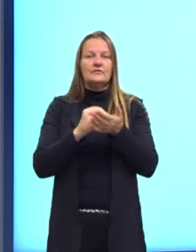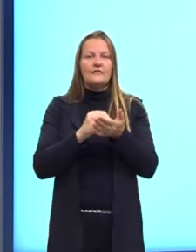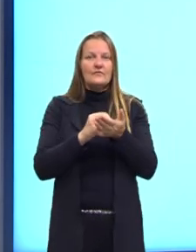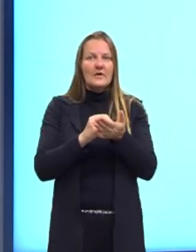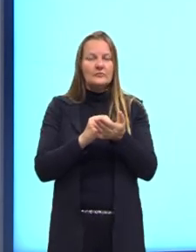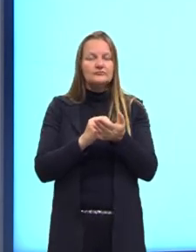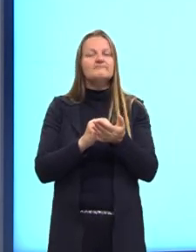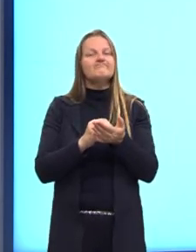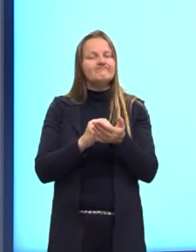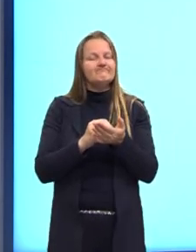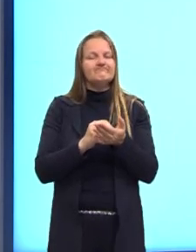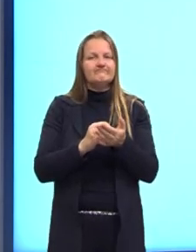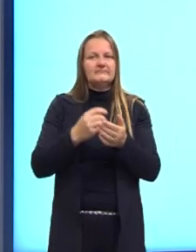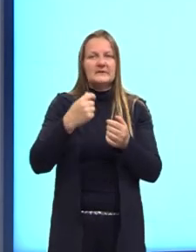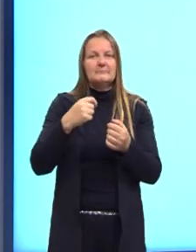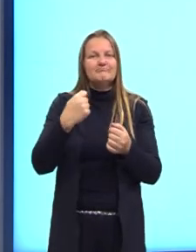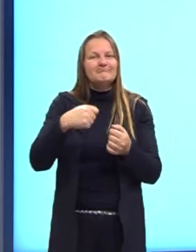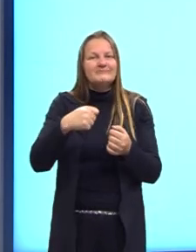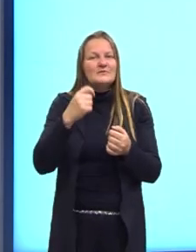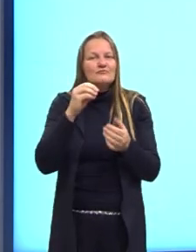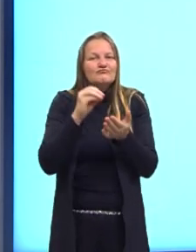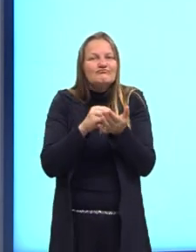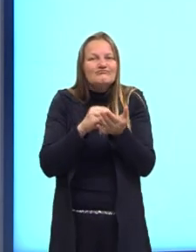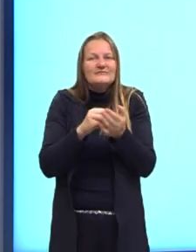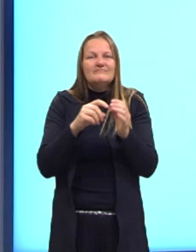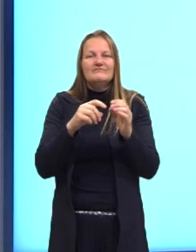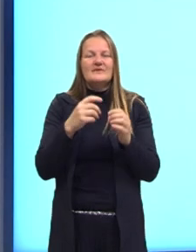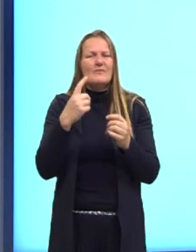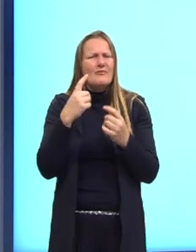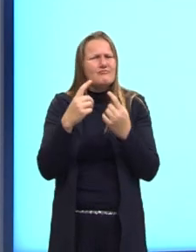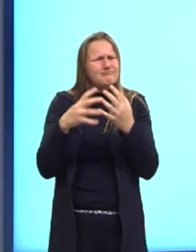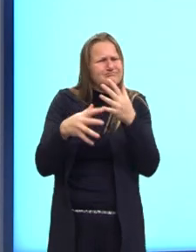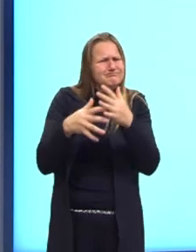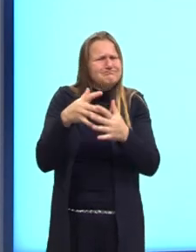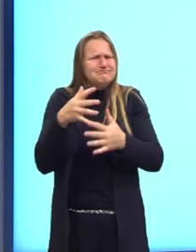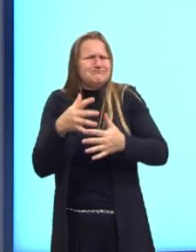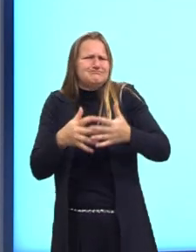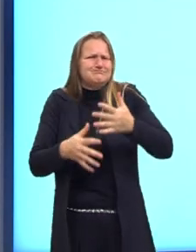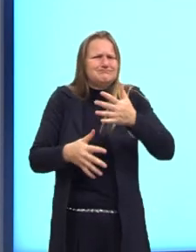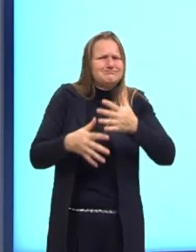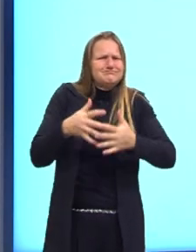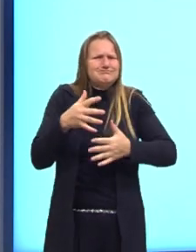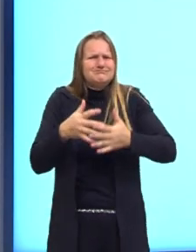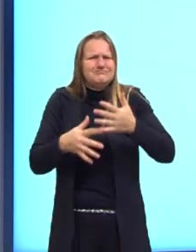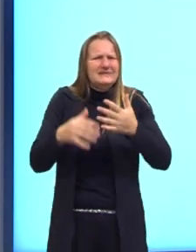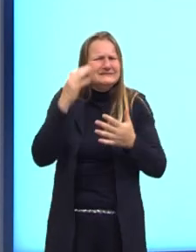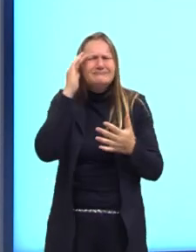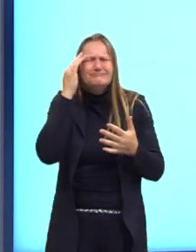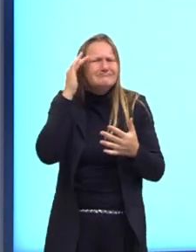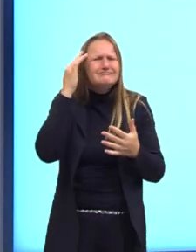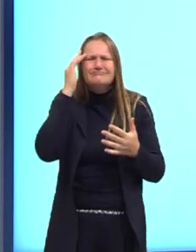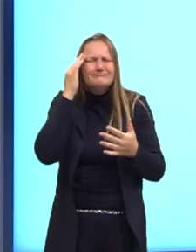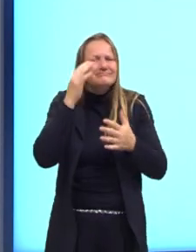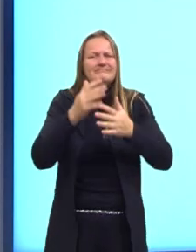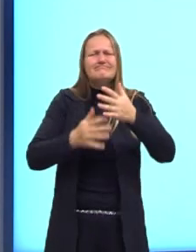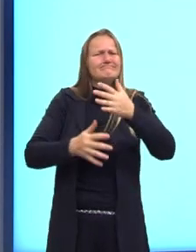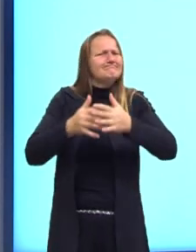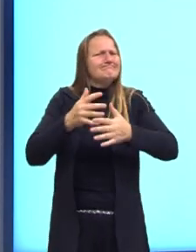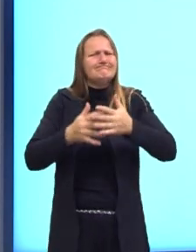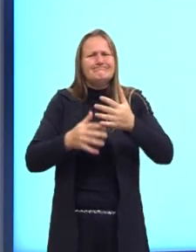conhecimentos provoca aquilo que a gente chama de ruído, é aquilo que não deixa a gente compreender de maneira